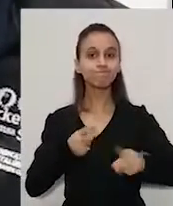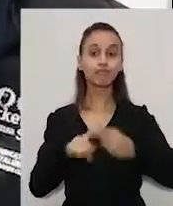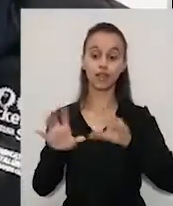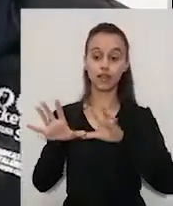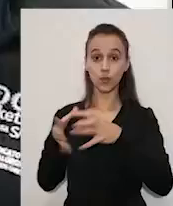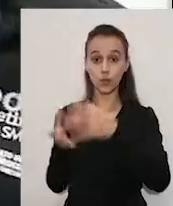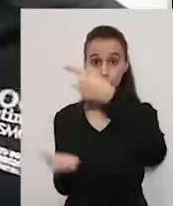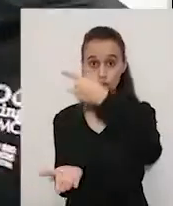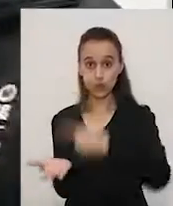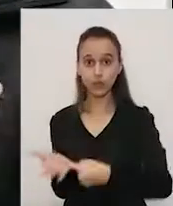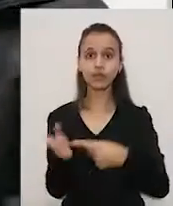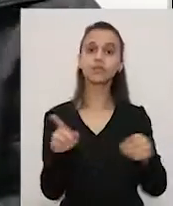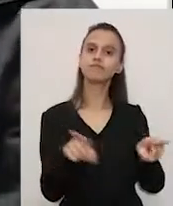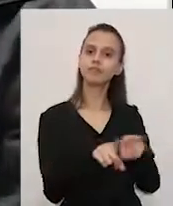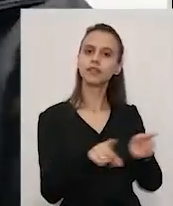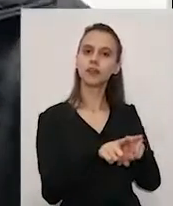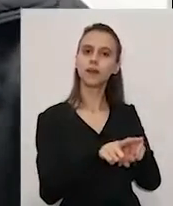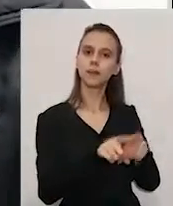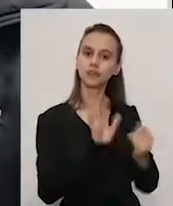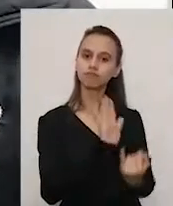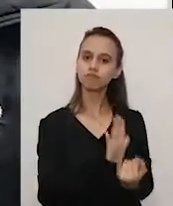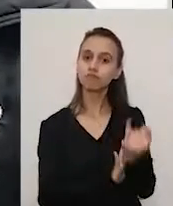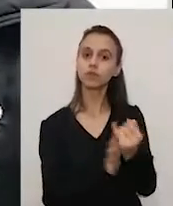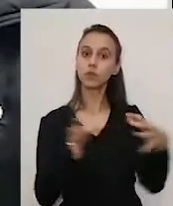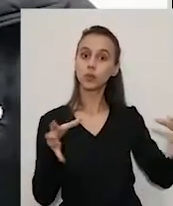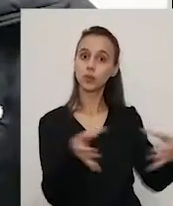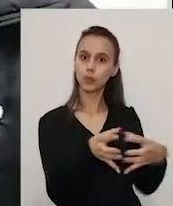coletivo de trabalho quanto da convenção coletiva.